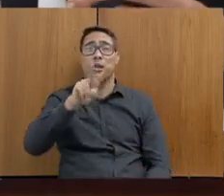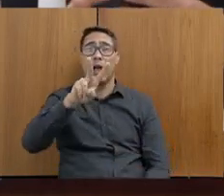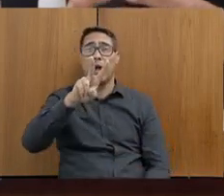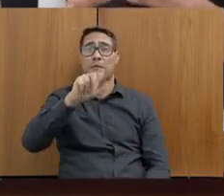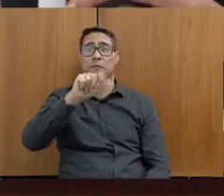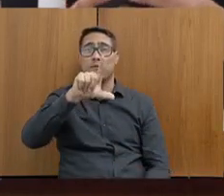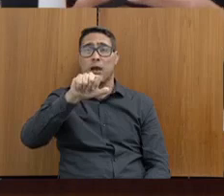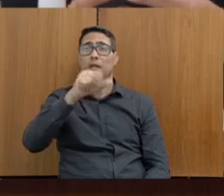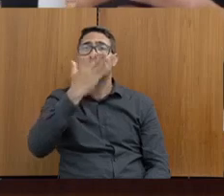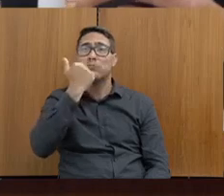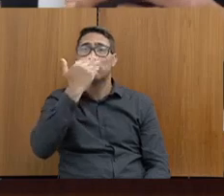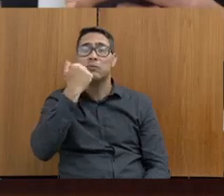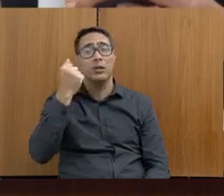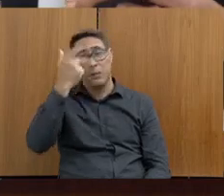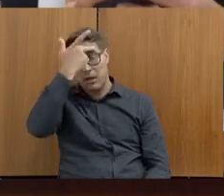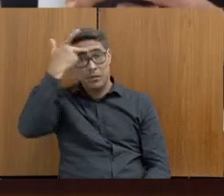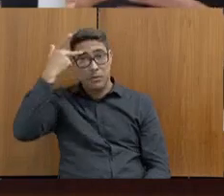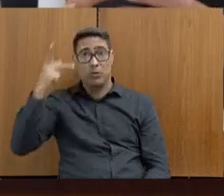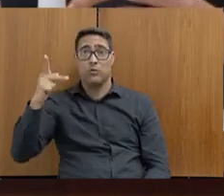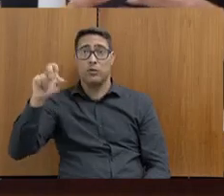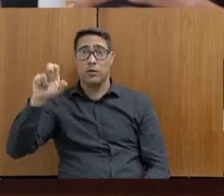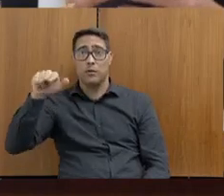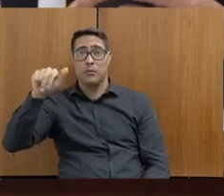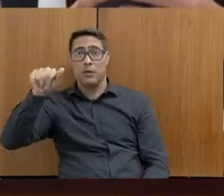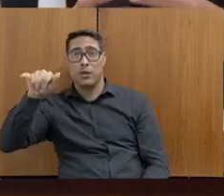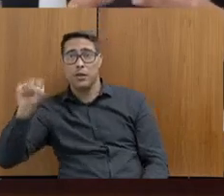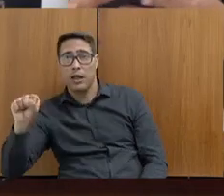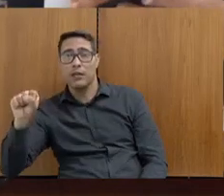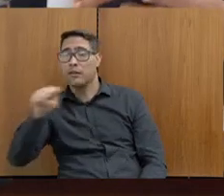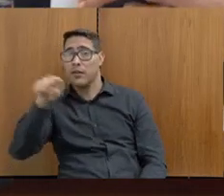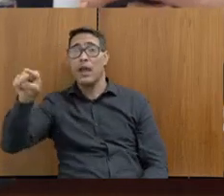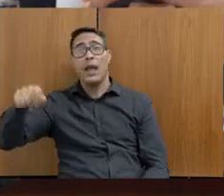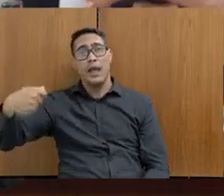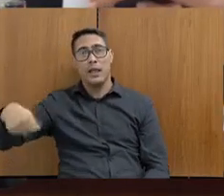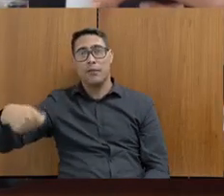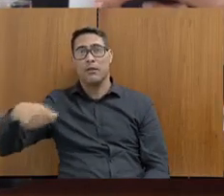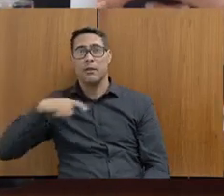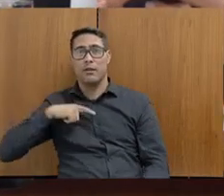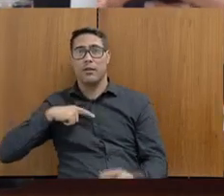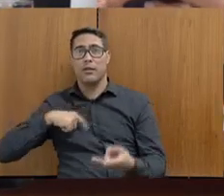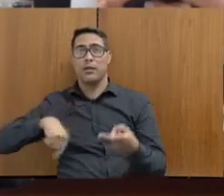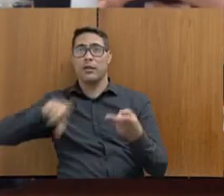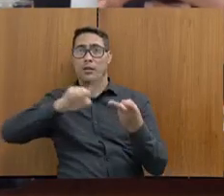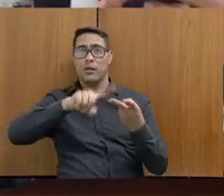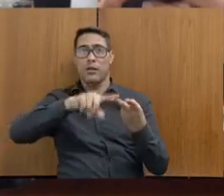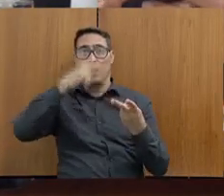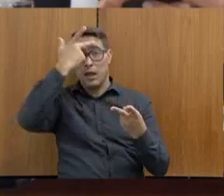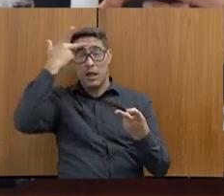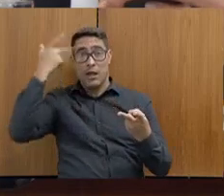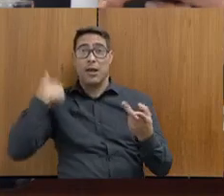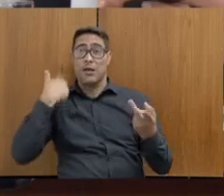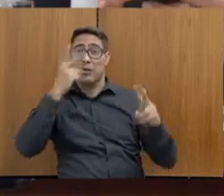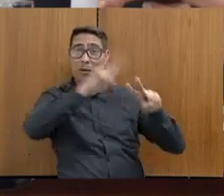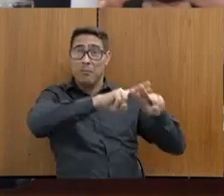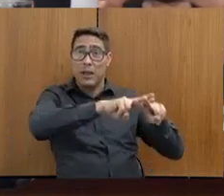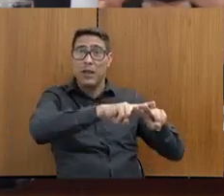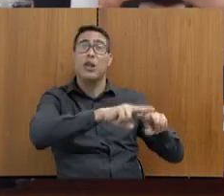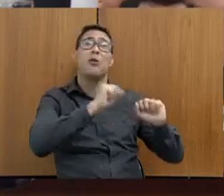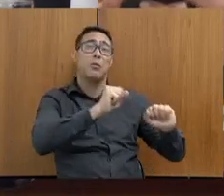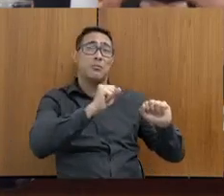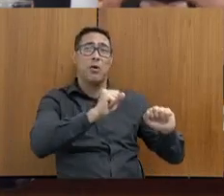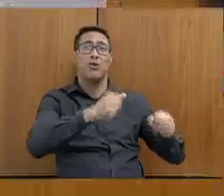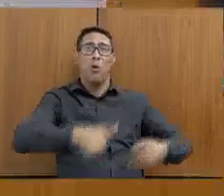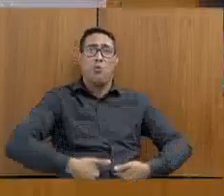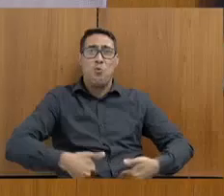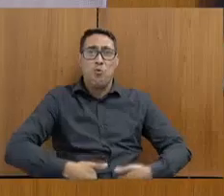penais, levando em consideração que eles, sim, precisam ter alimentação digna. O preso, para mim, é pode passar a pão e água que está passando de bom. Então, essas são essas duas perguntas que queria fazer